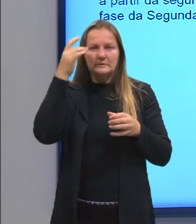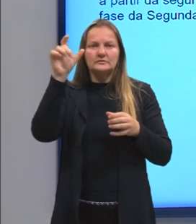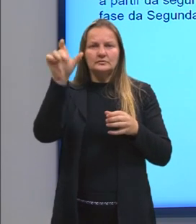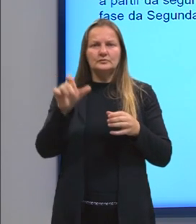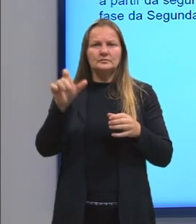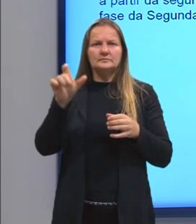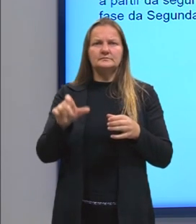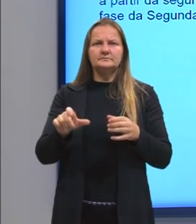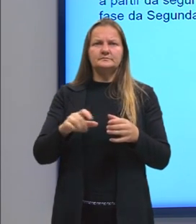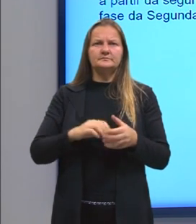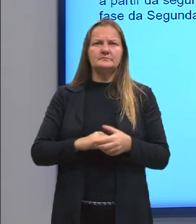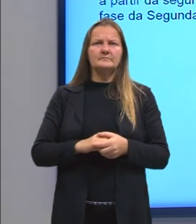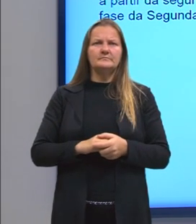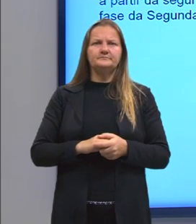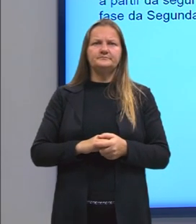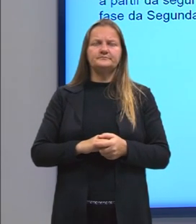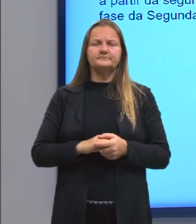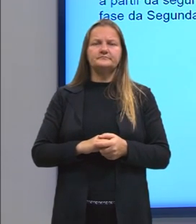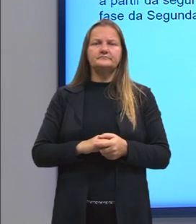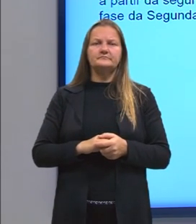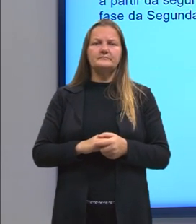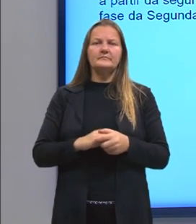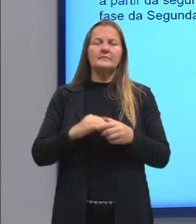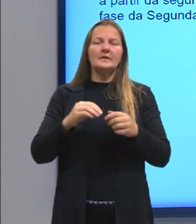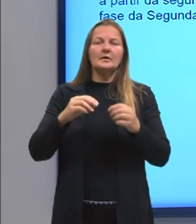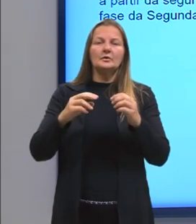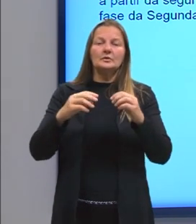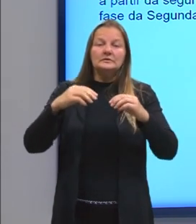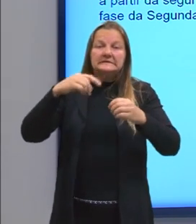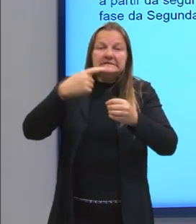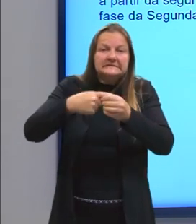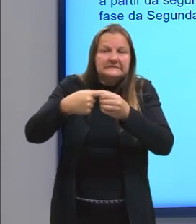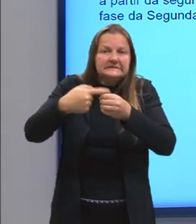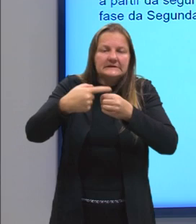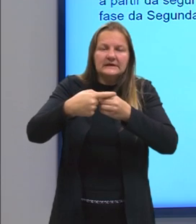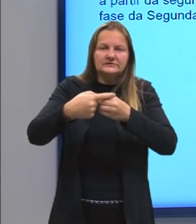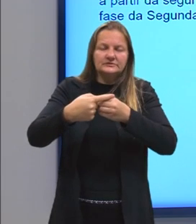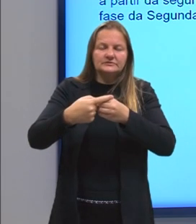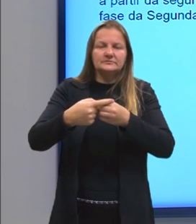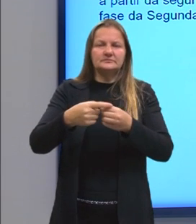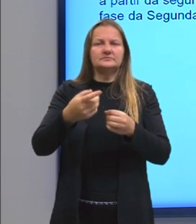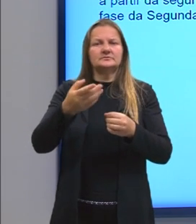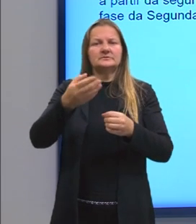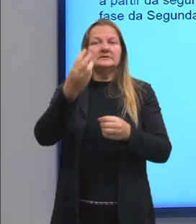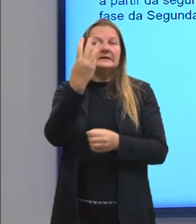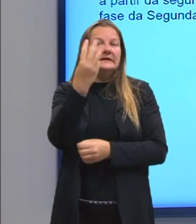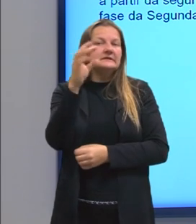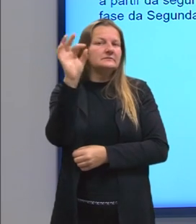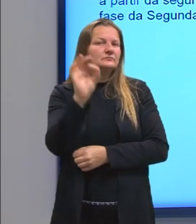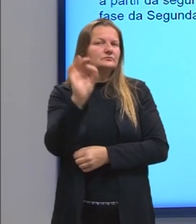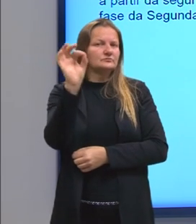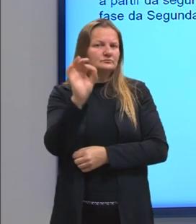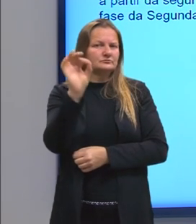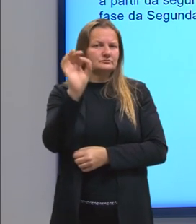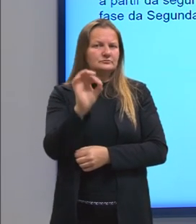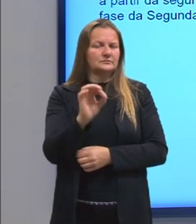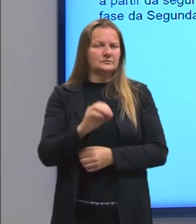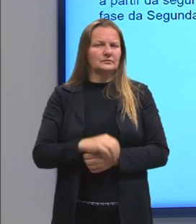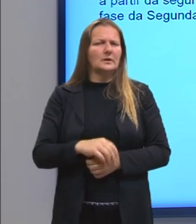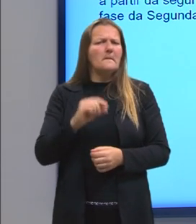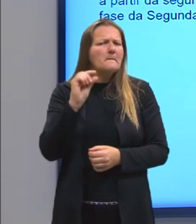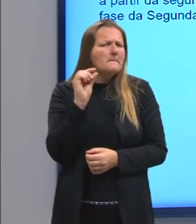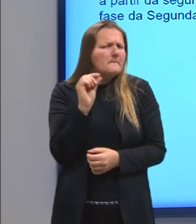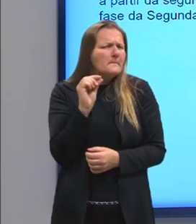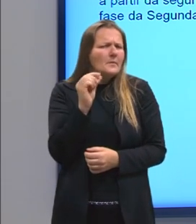pessoal morando em área urbana, morando, então, em cidades, certo? 3%, tá, gurizada? Muito pouca